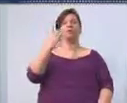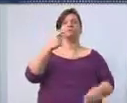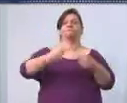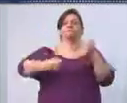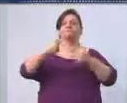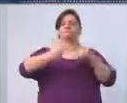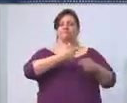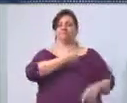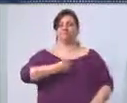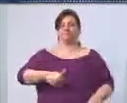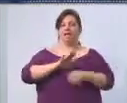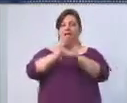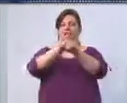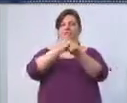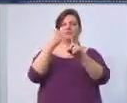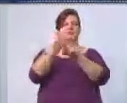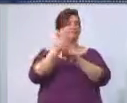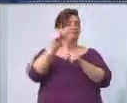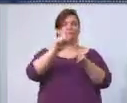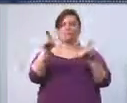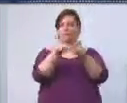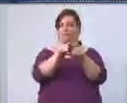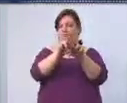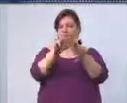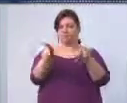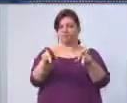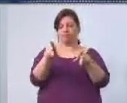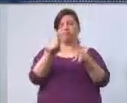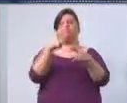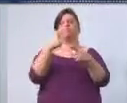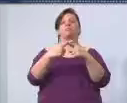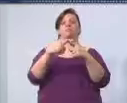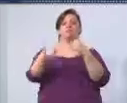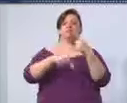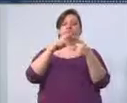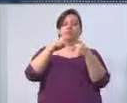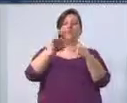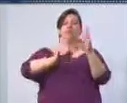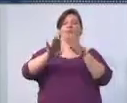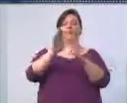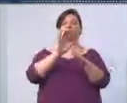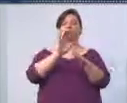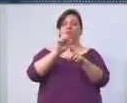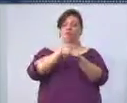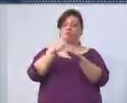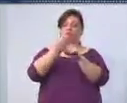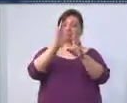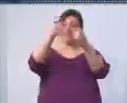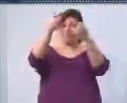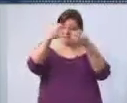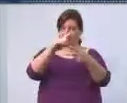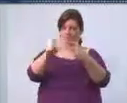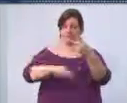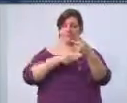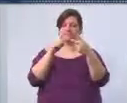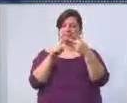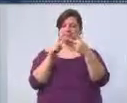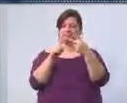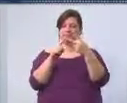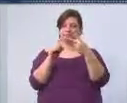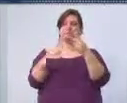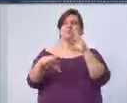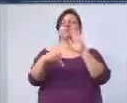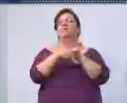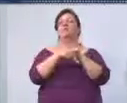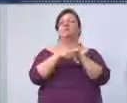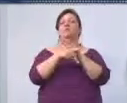assistência social. Em especial, não acontece. Por dois motivos. Primeiro, pelo controle social, que eu acabei de explicar, e segundo, pela questão das próprias